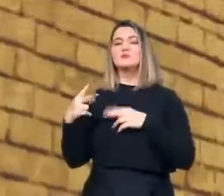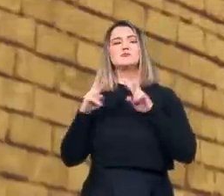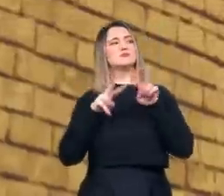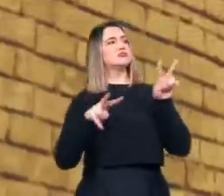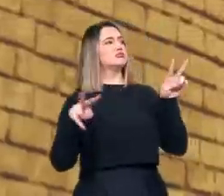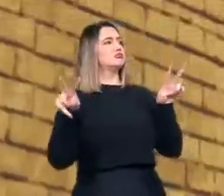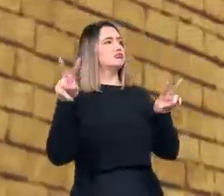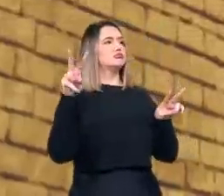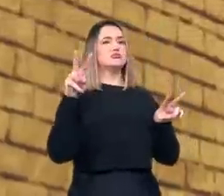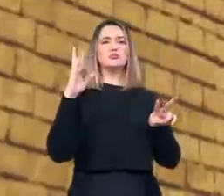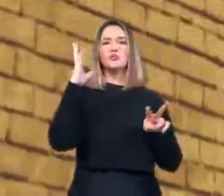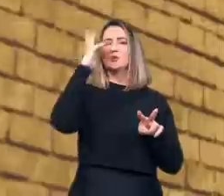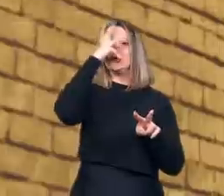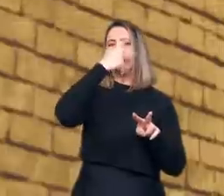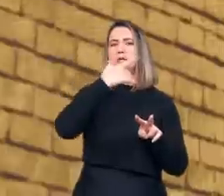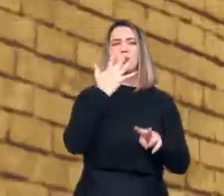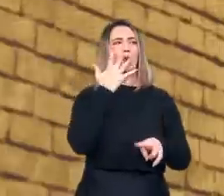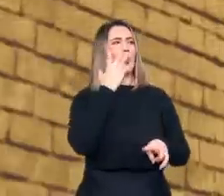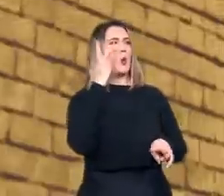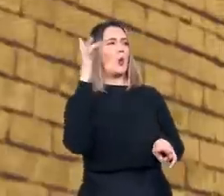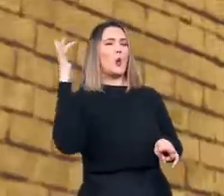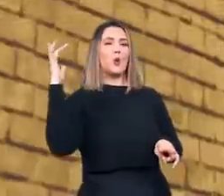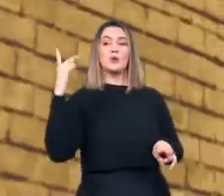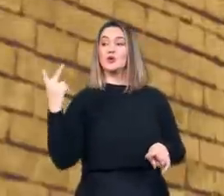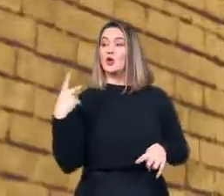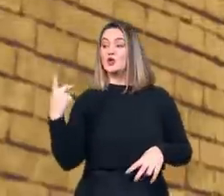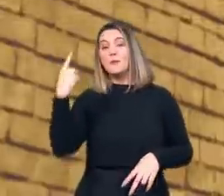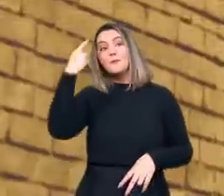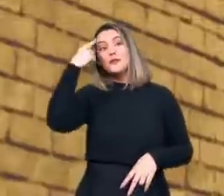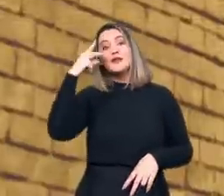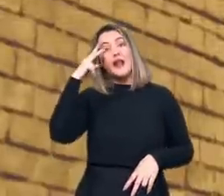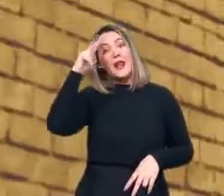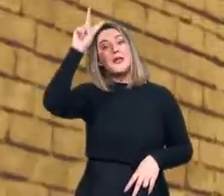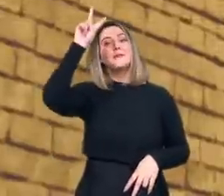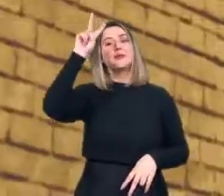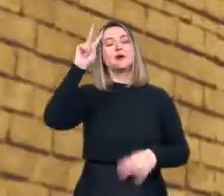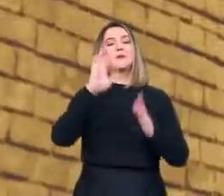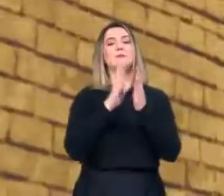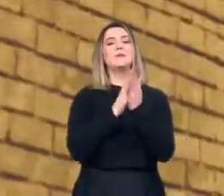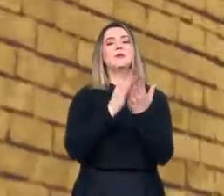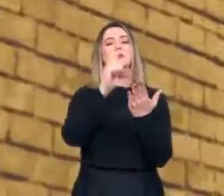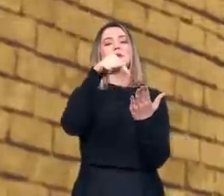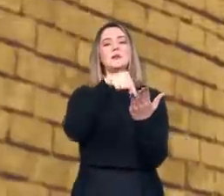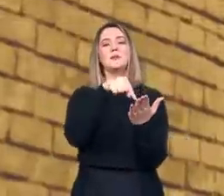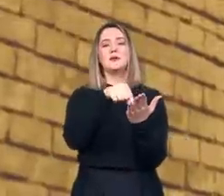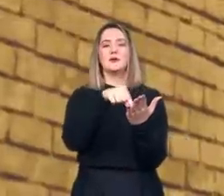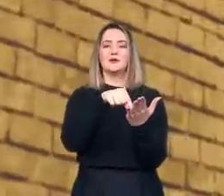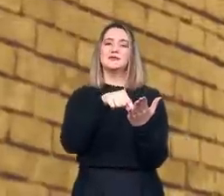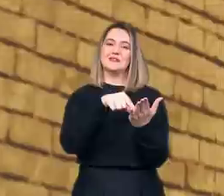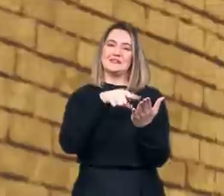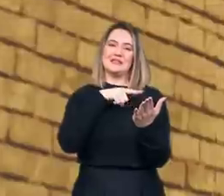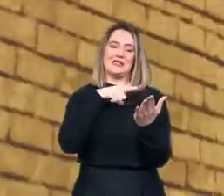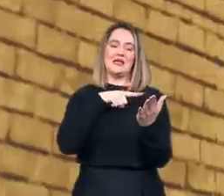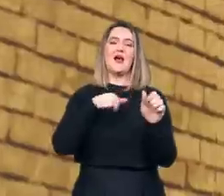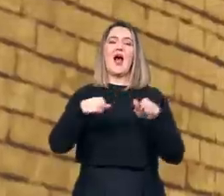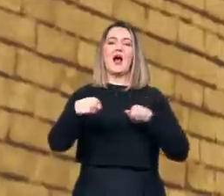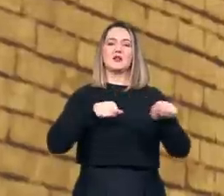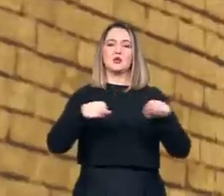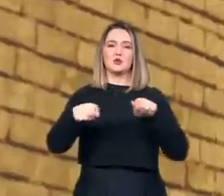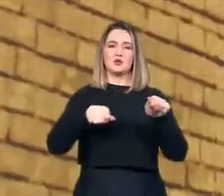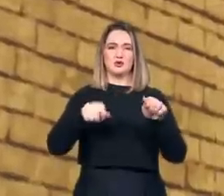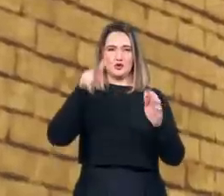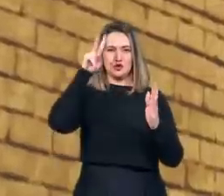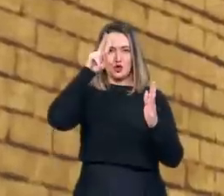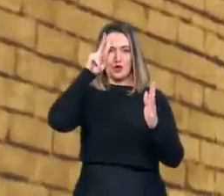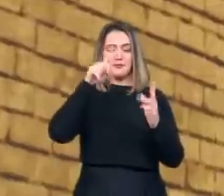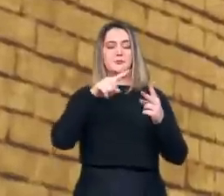suntuosidade daquele prédio e começaram a lembrar-se de um tempo, num passado remoto, que, de acordo com o